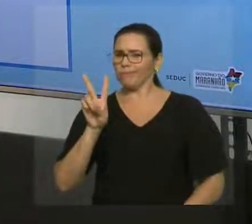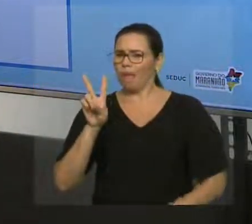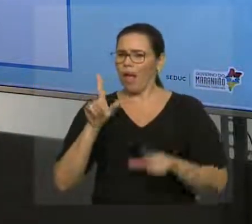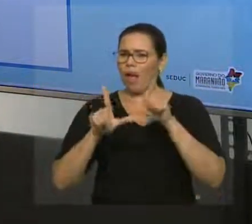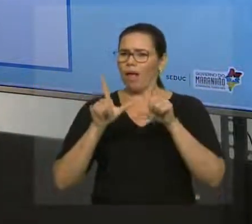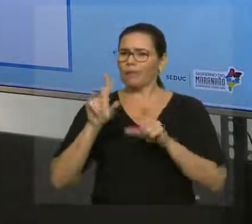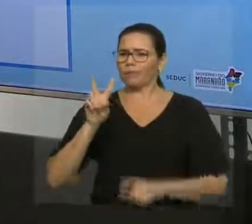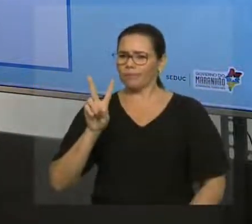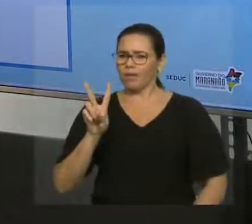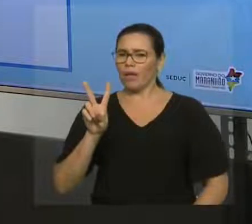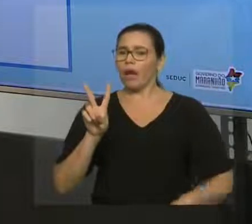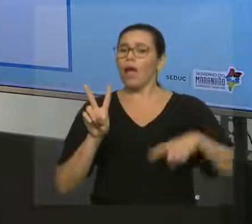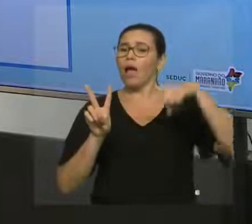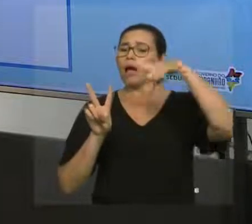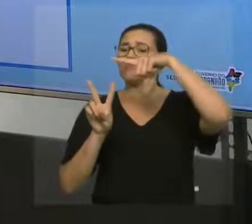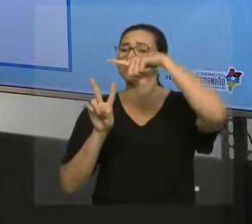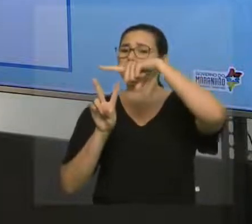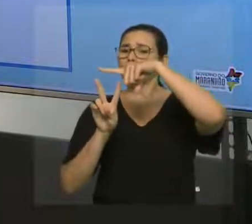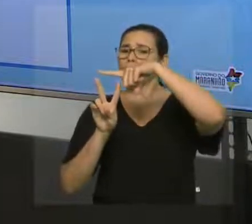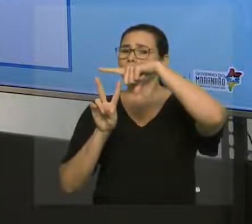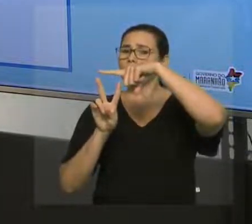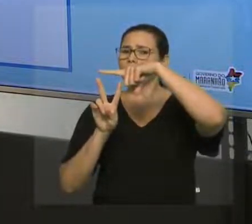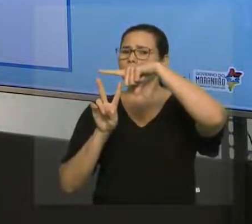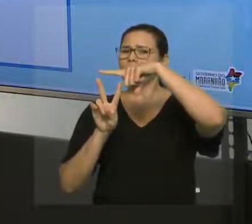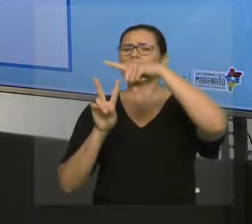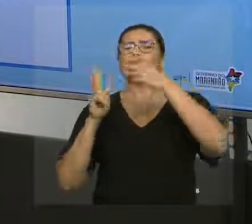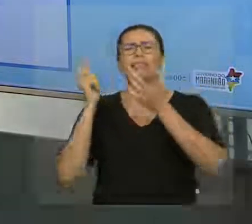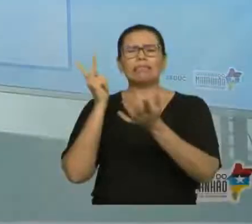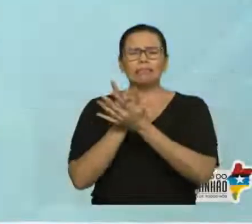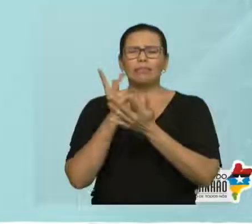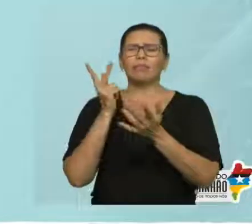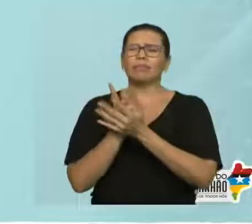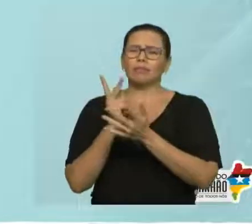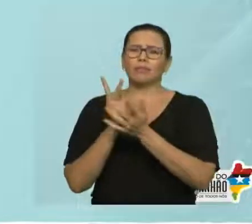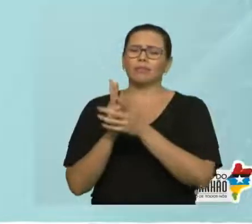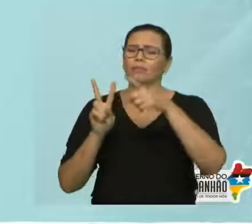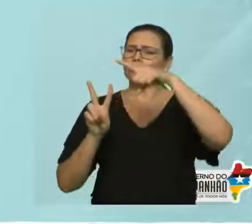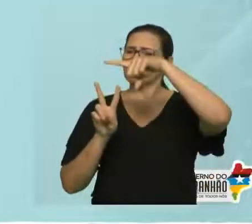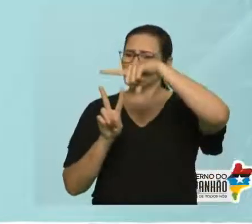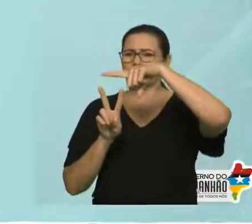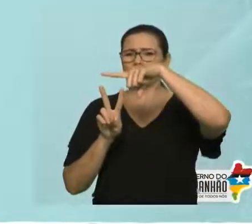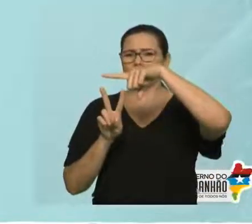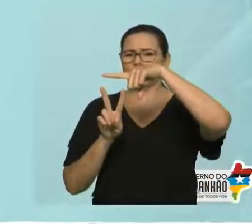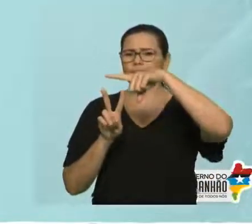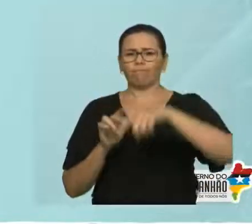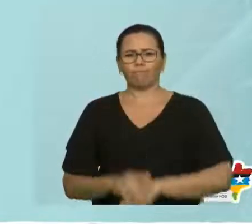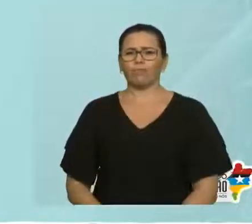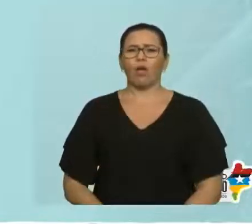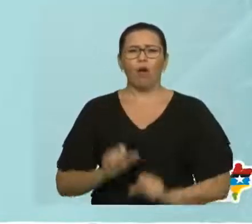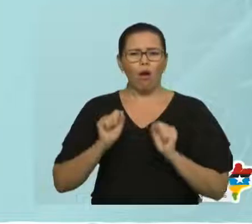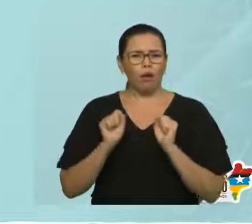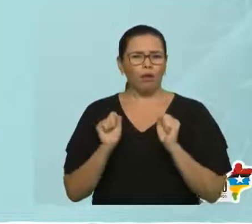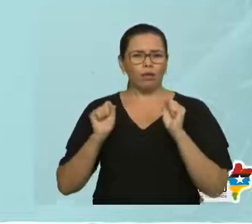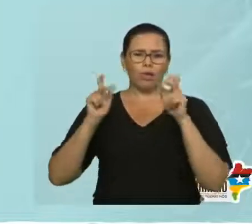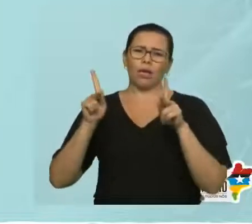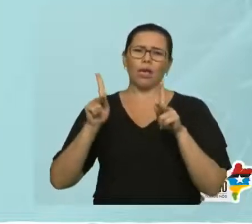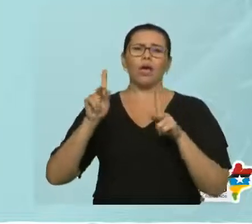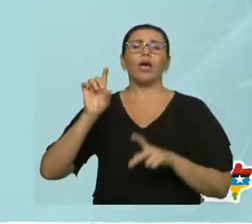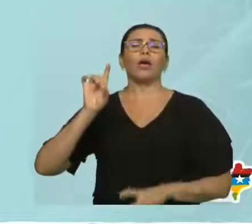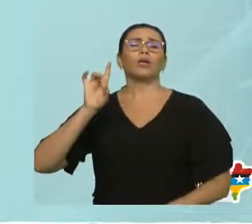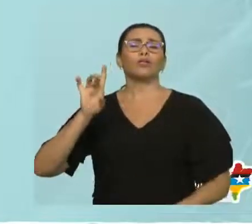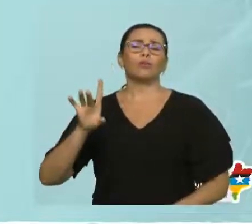uma grandeza vetorial, vai ter sempre um vetorzinho horizontal, deitado, apontando para a direita. É só para indicar que esse V